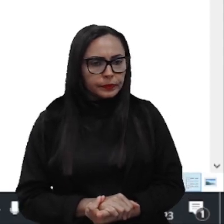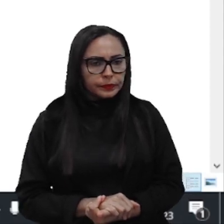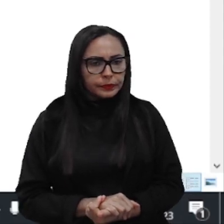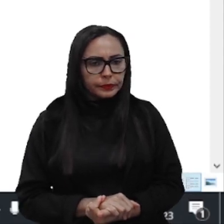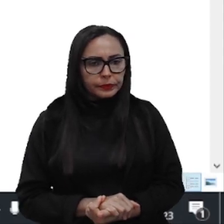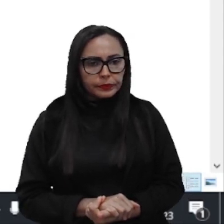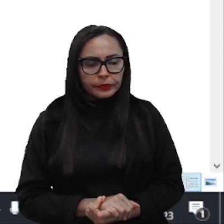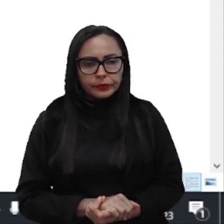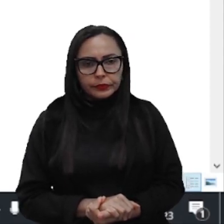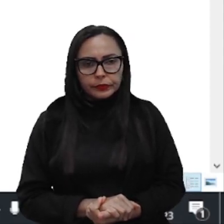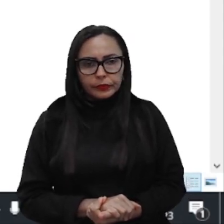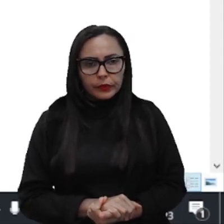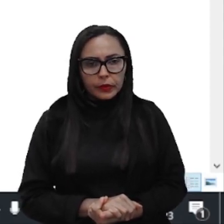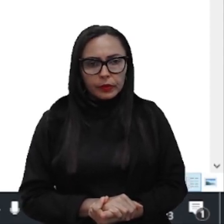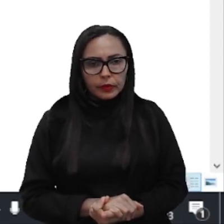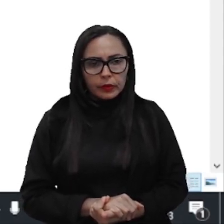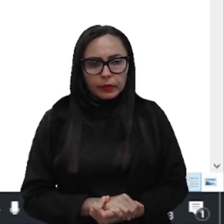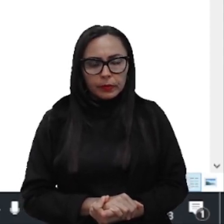rápido.